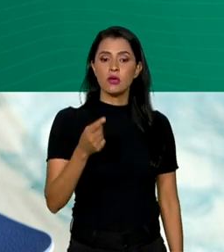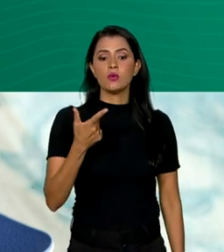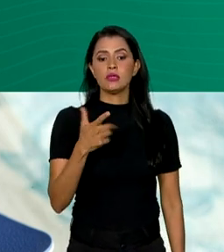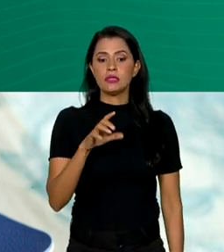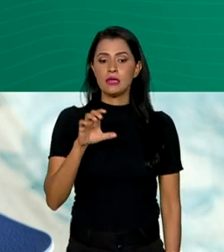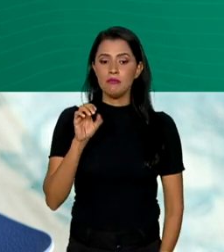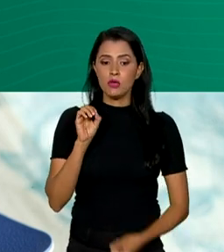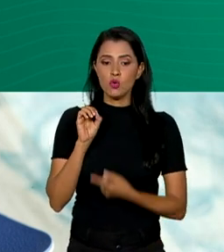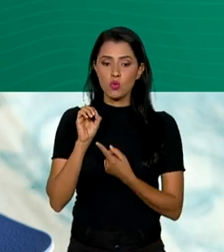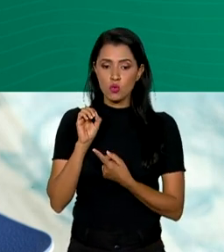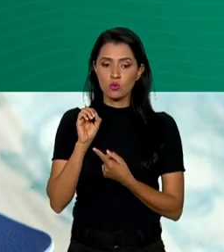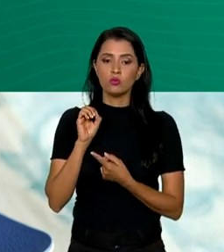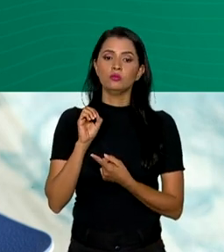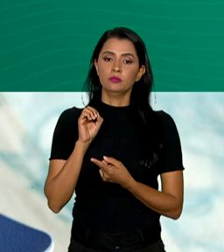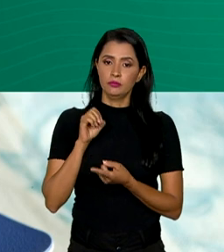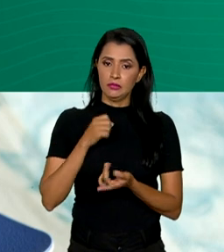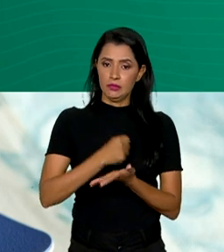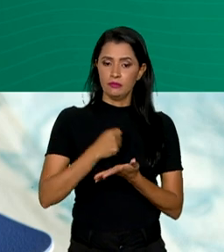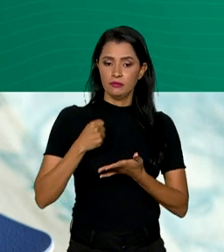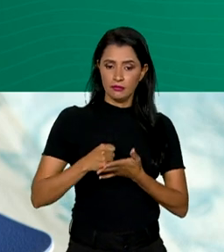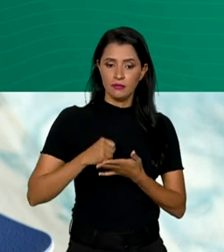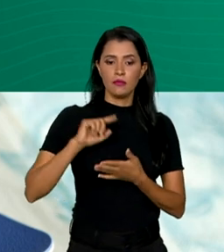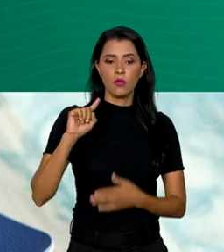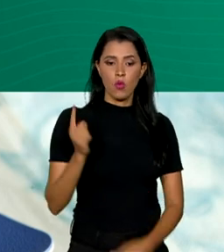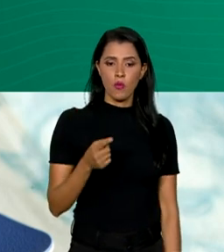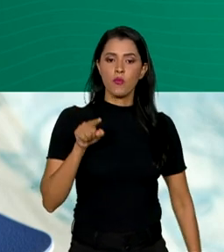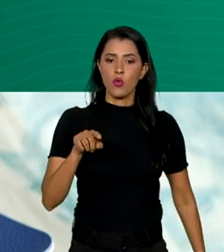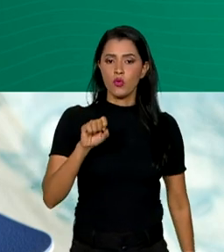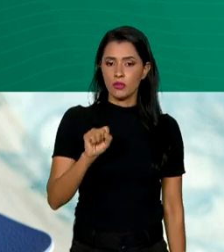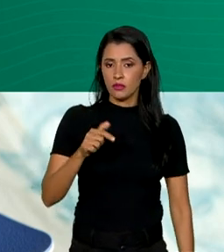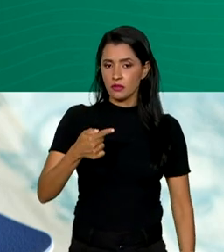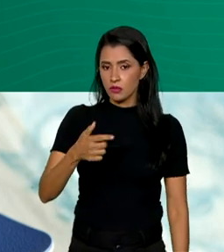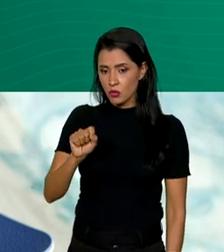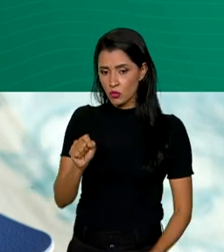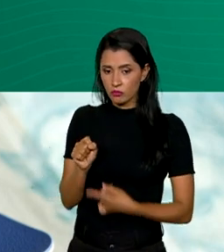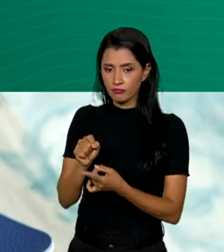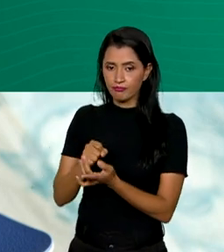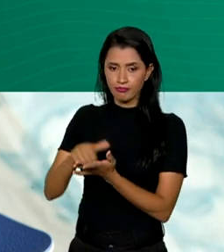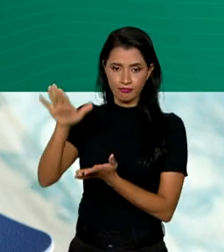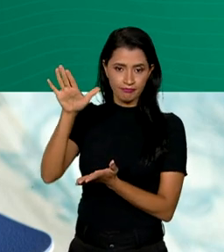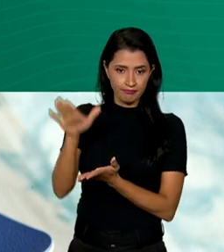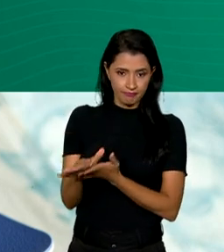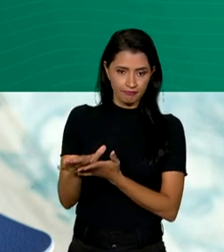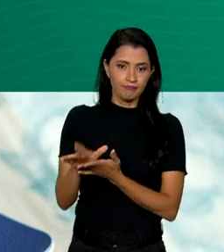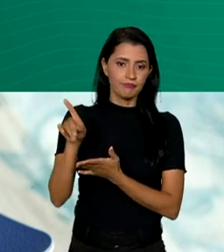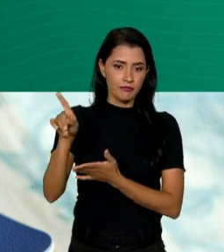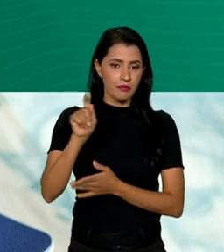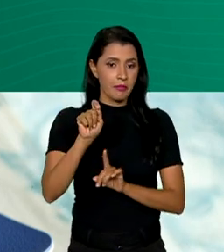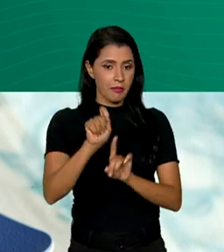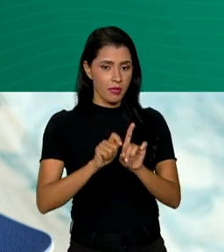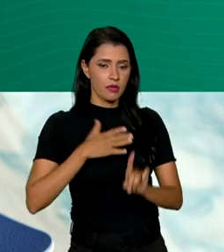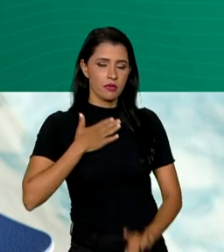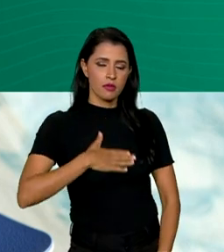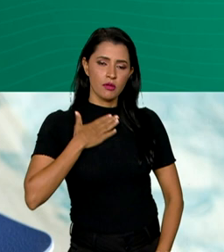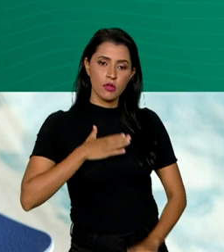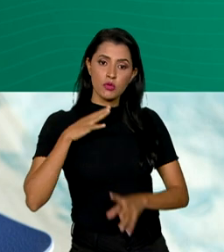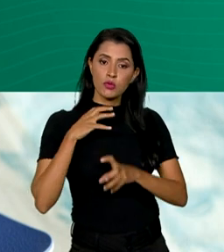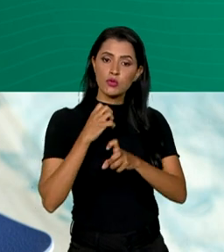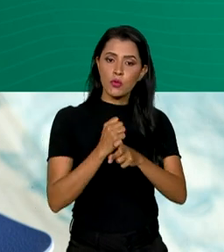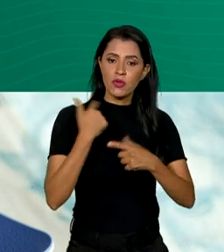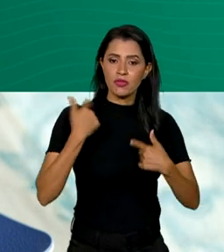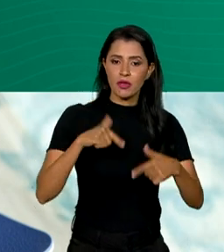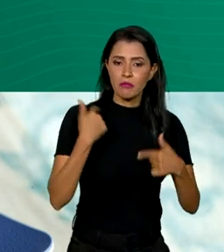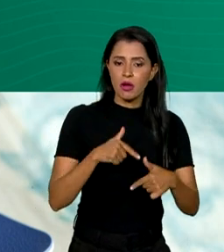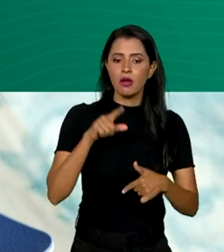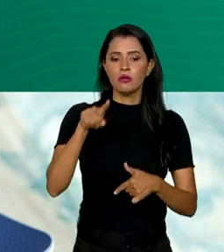admissões e 1 milhão 878 mil demissões. Em agosto, o total de empregos formais